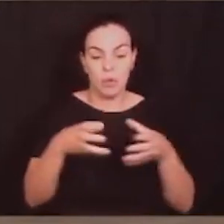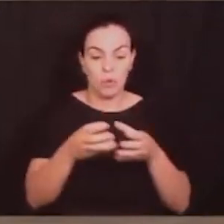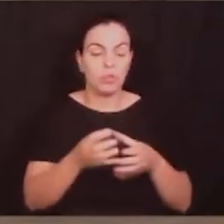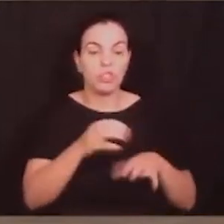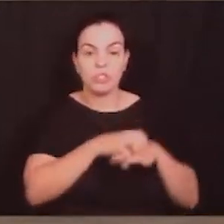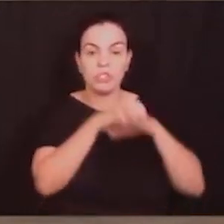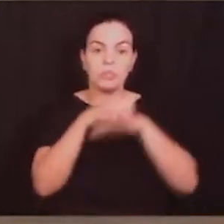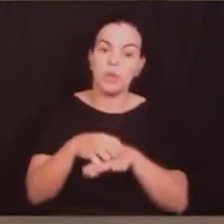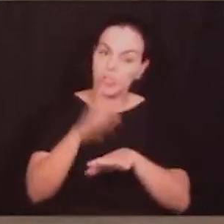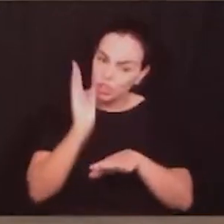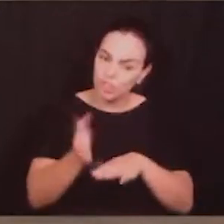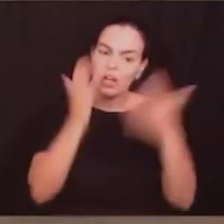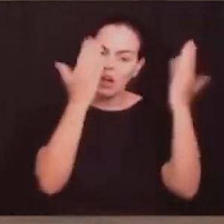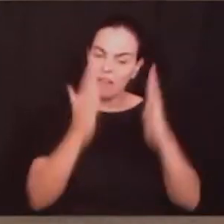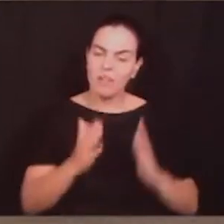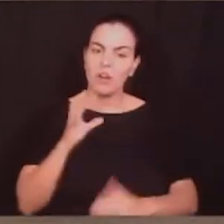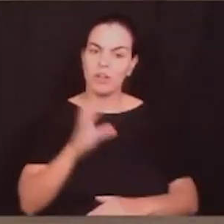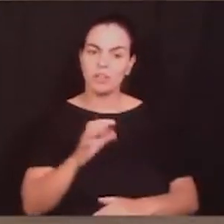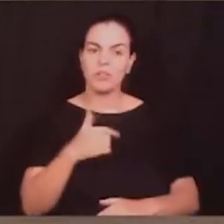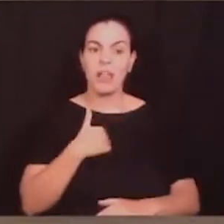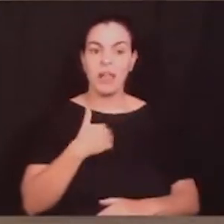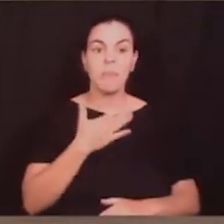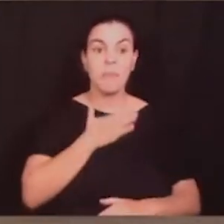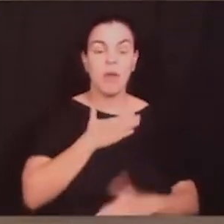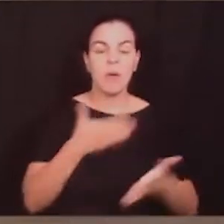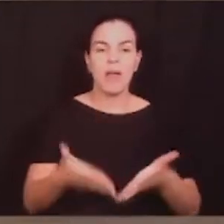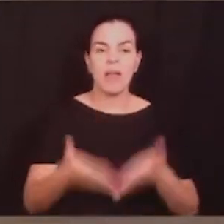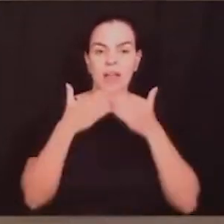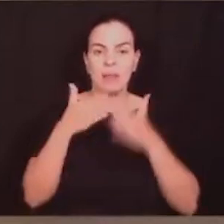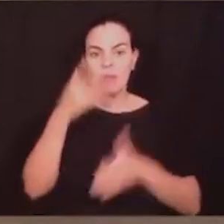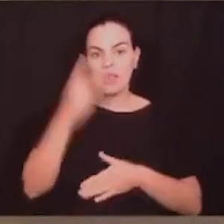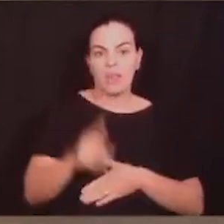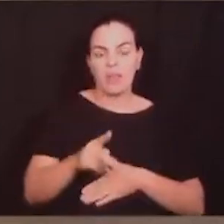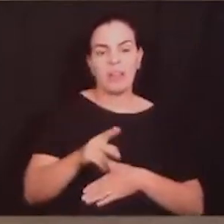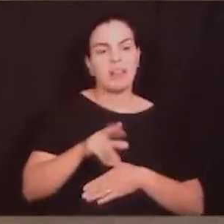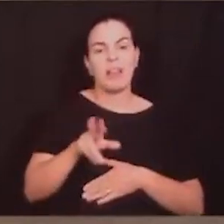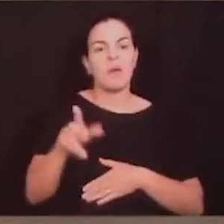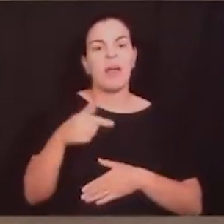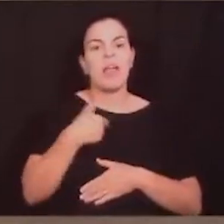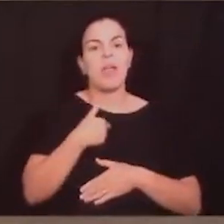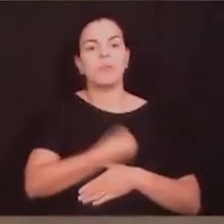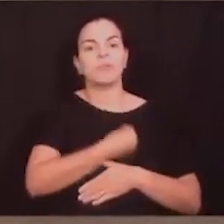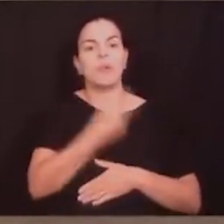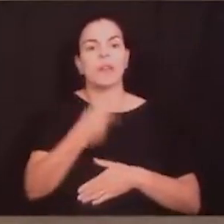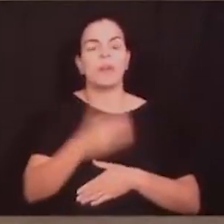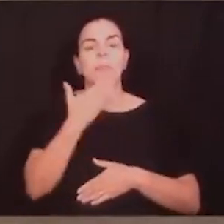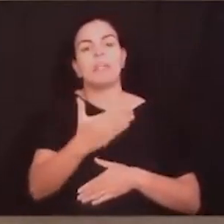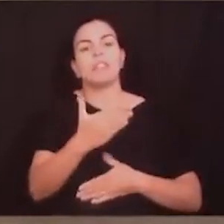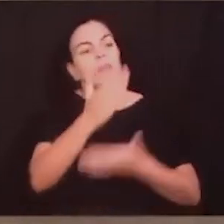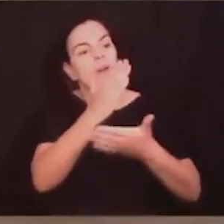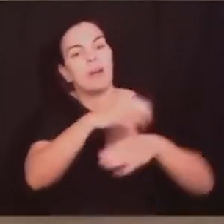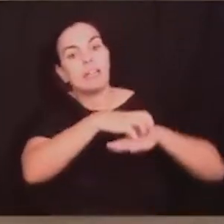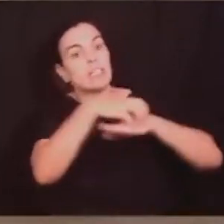relembrar, senhor presidente, que esse meu requerimento aqui, eu não estou aqui com esse requerimento pedindo para acabar com o transporte, como alguns tentam